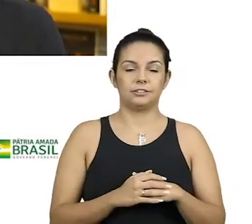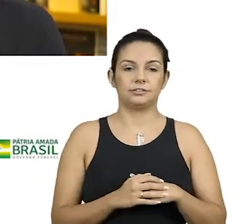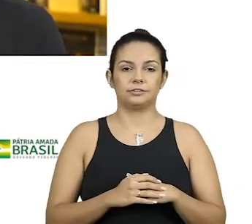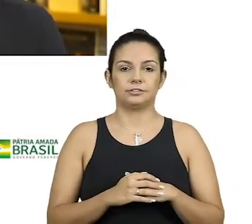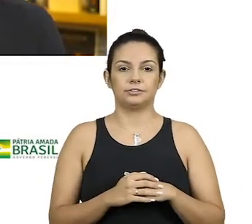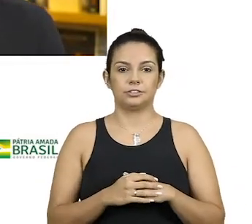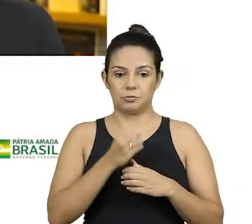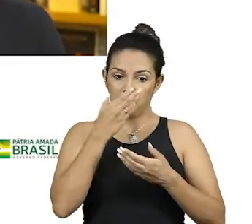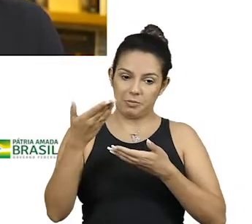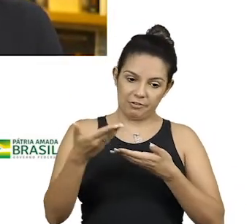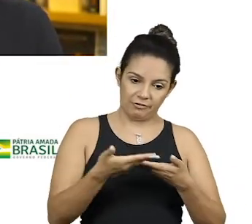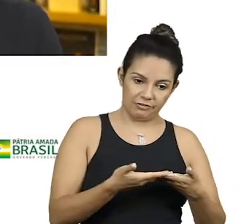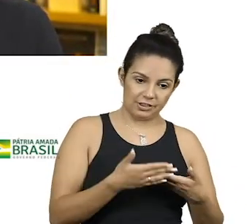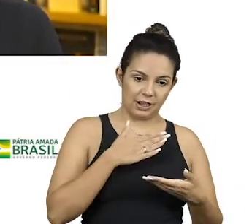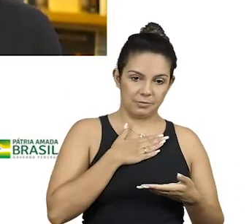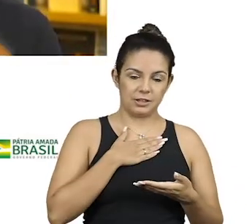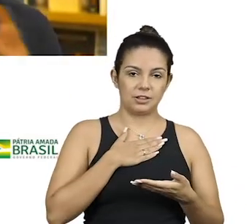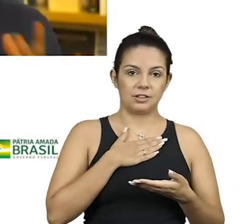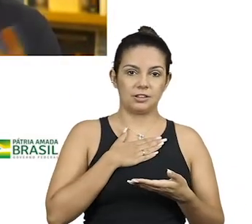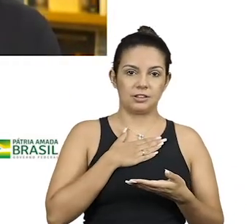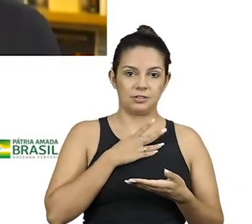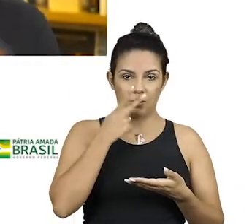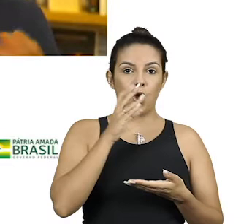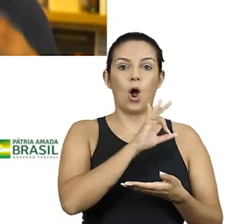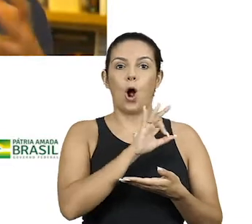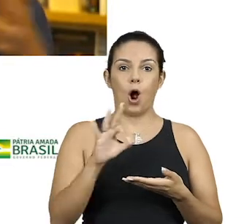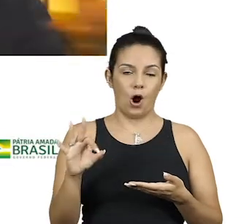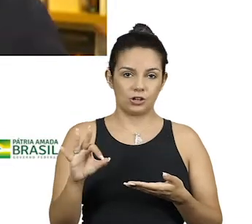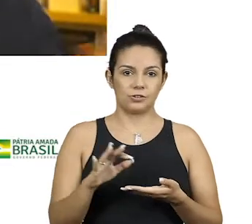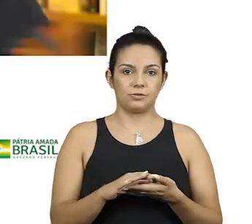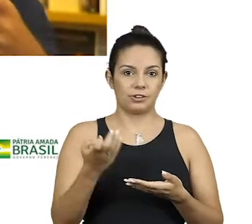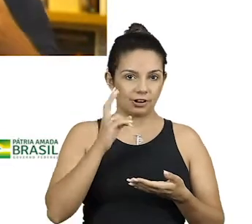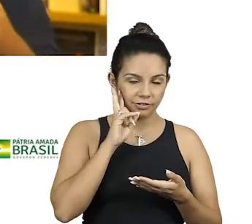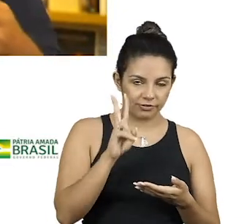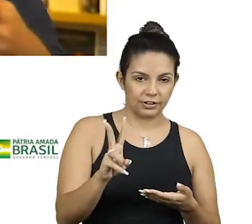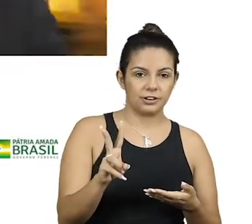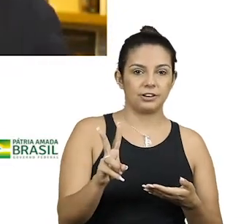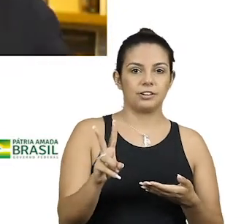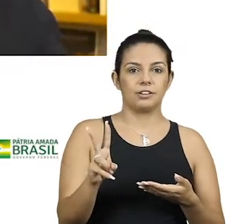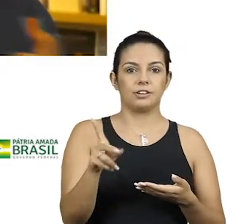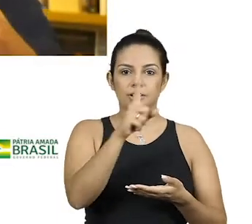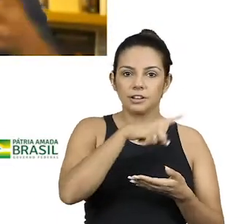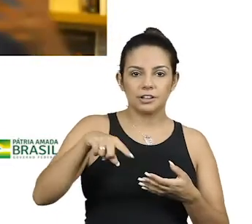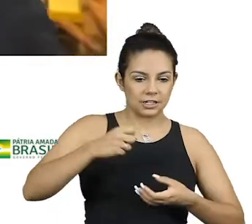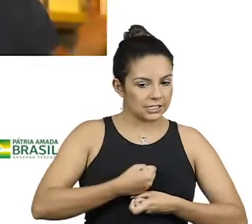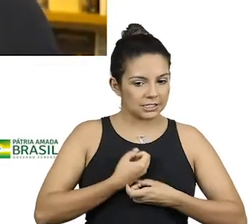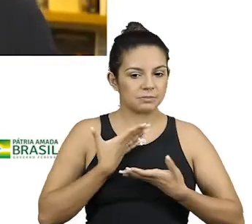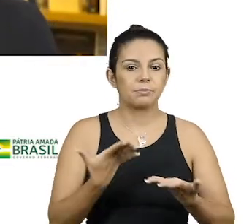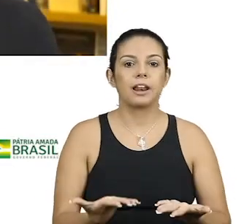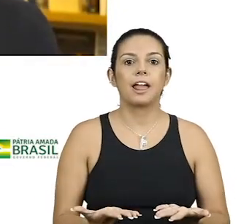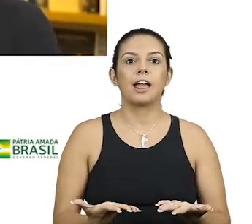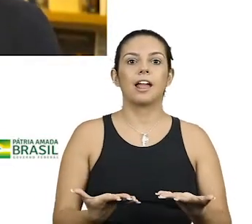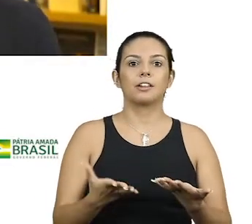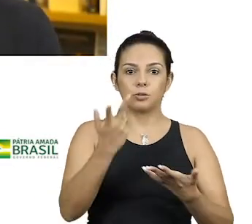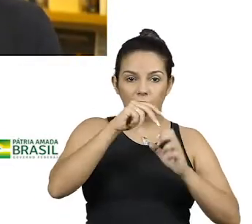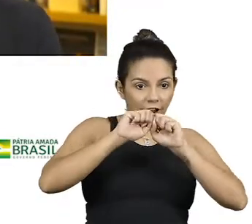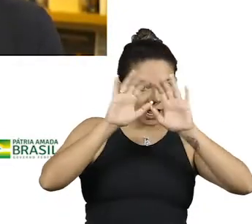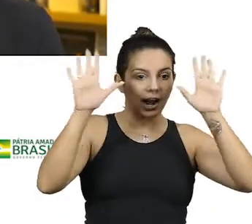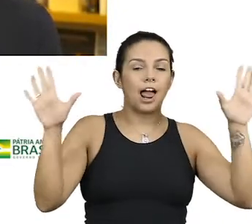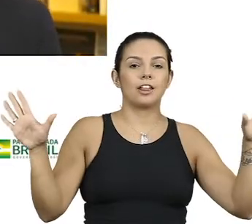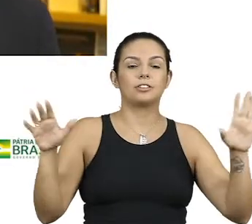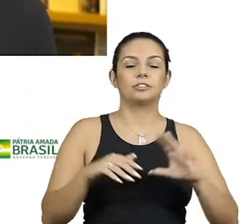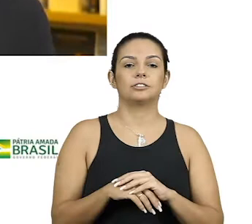foi bem-vinda para mim. Achei ótimo. Quero ver. Quero que todo mundo se expresse, que as coisas fiquem às claras.